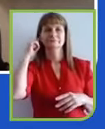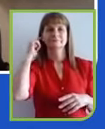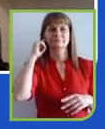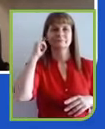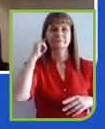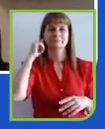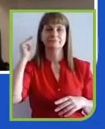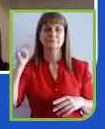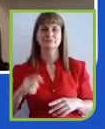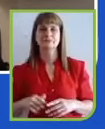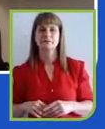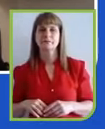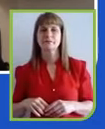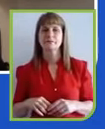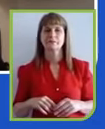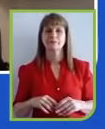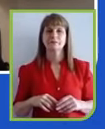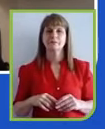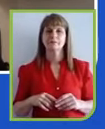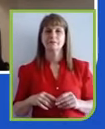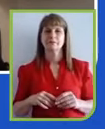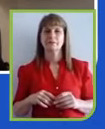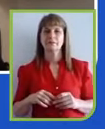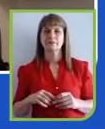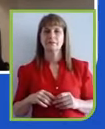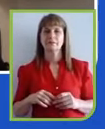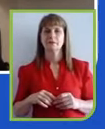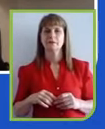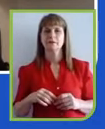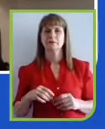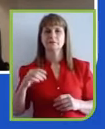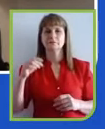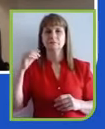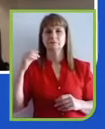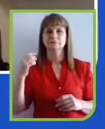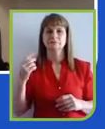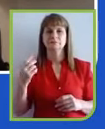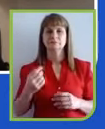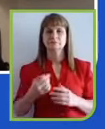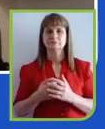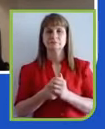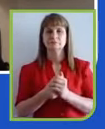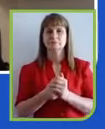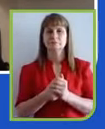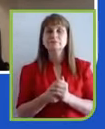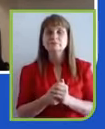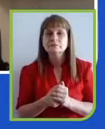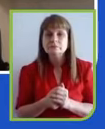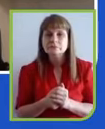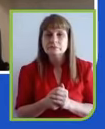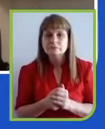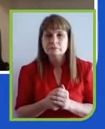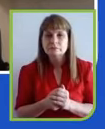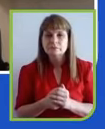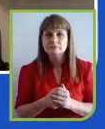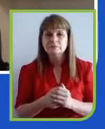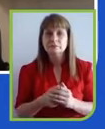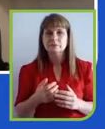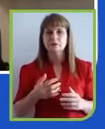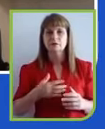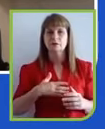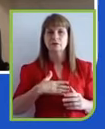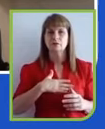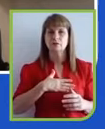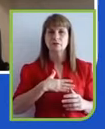não vou ser repetitivo ao que os meus colegas já colocaram, mas eu gostaria de